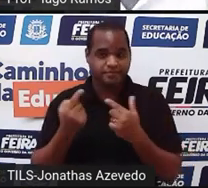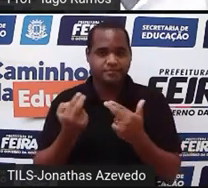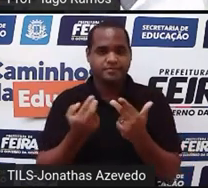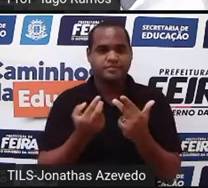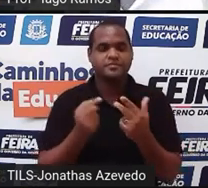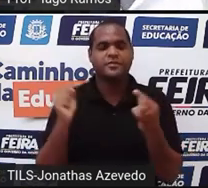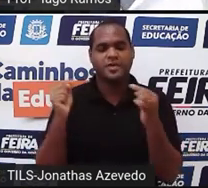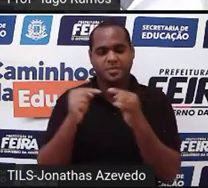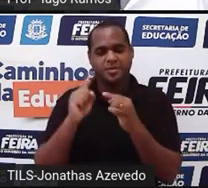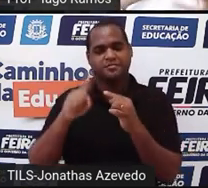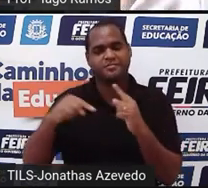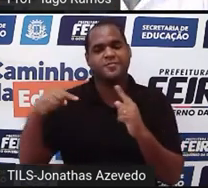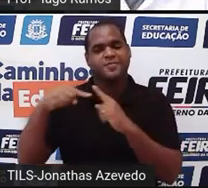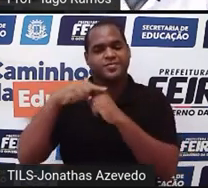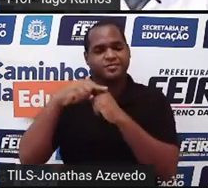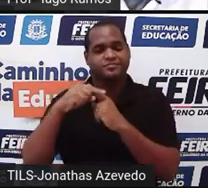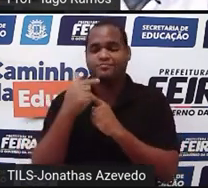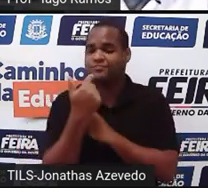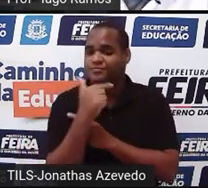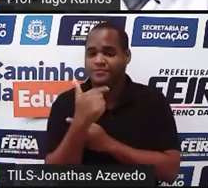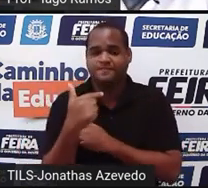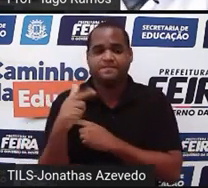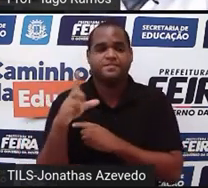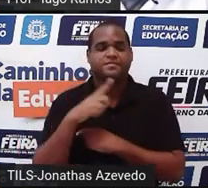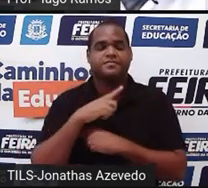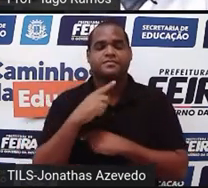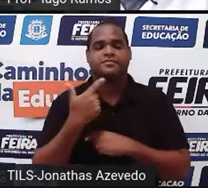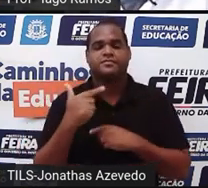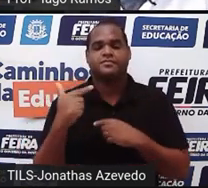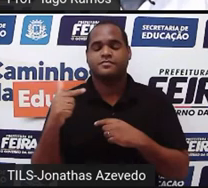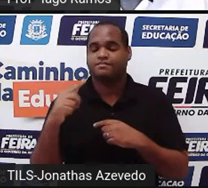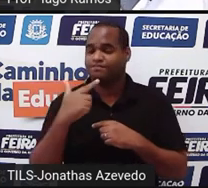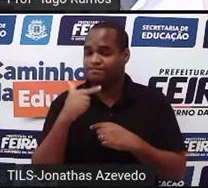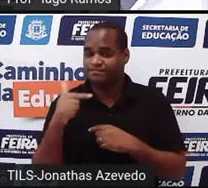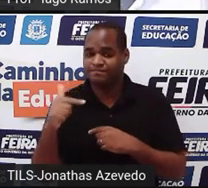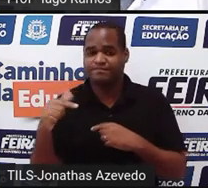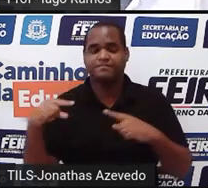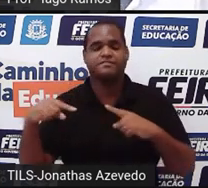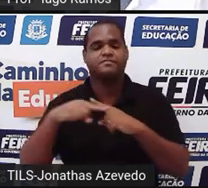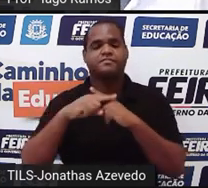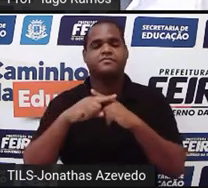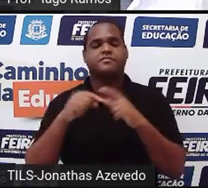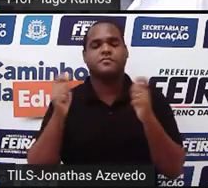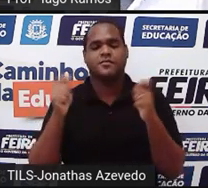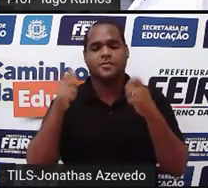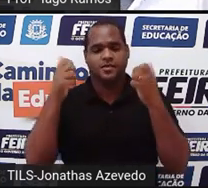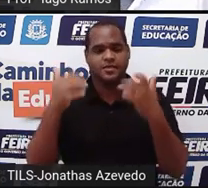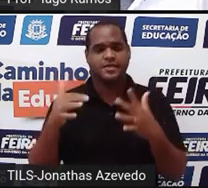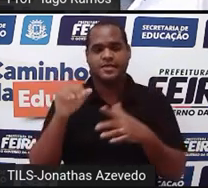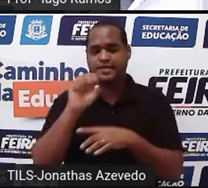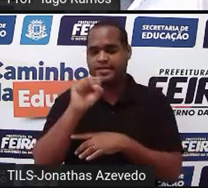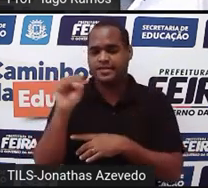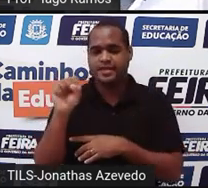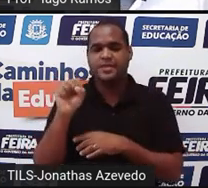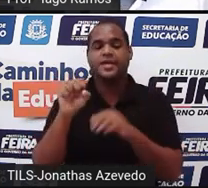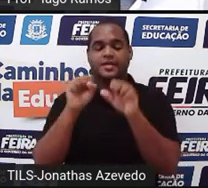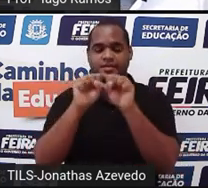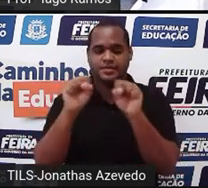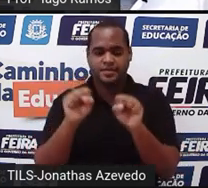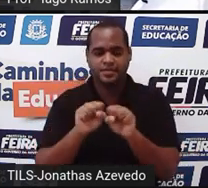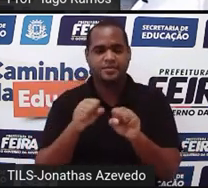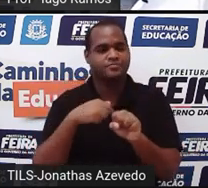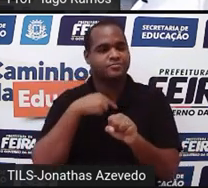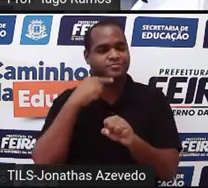é quando tem um cruzamento. Não tem o cruzamento, não tem. A gente diz que o sistema não tem